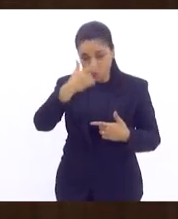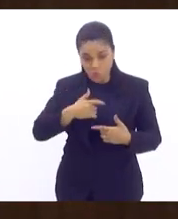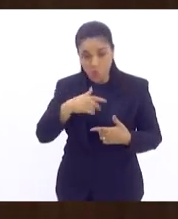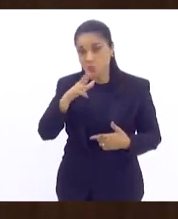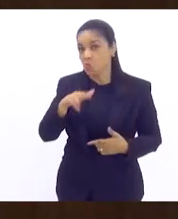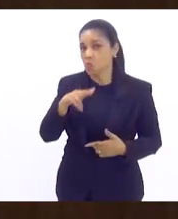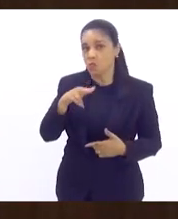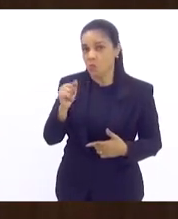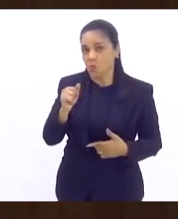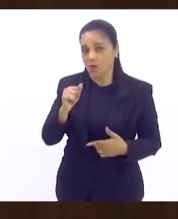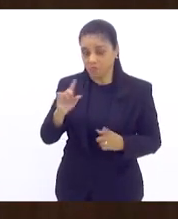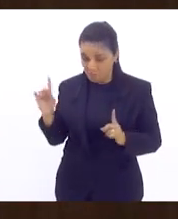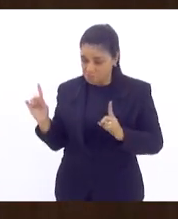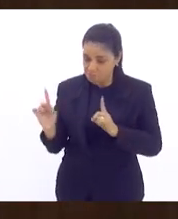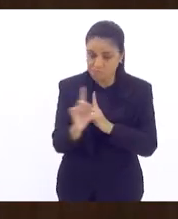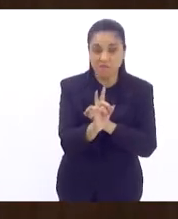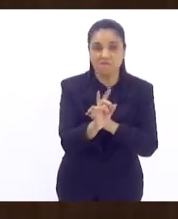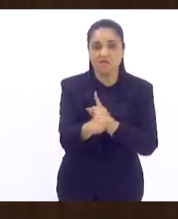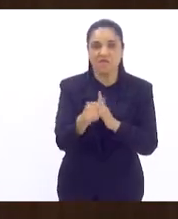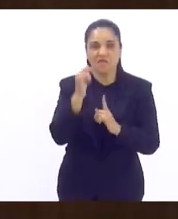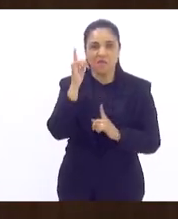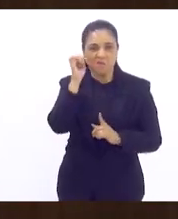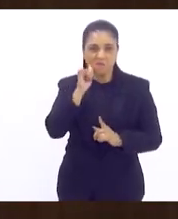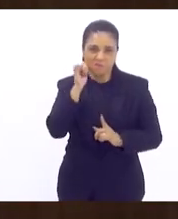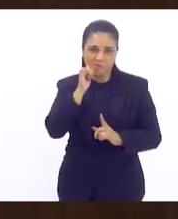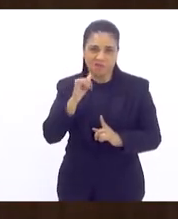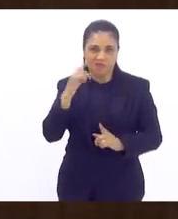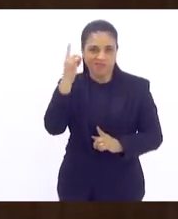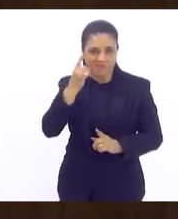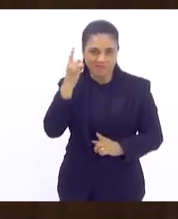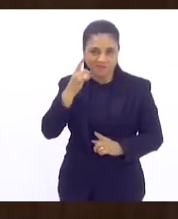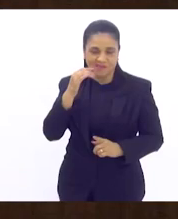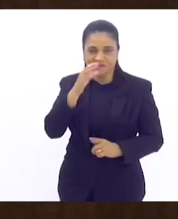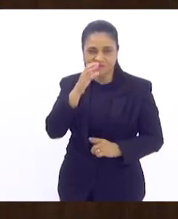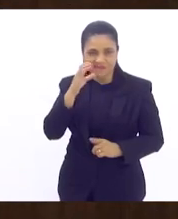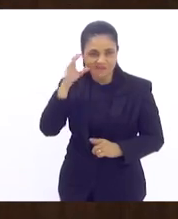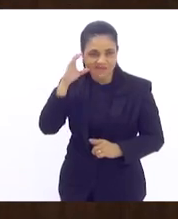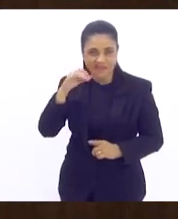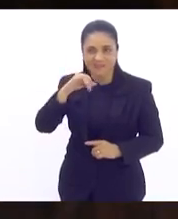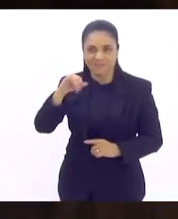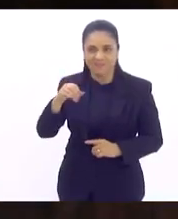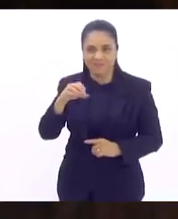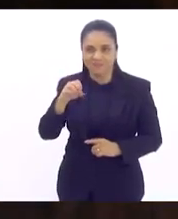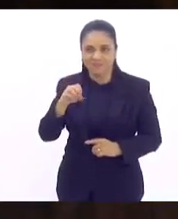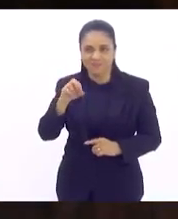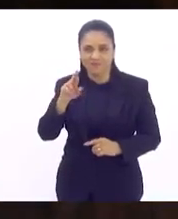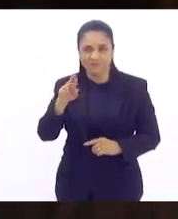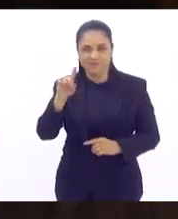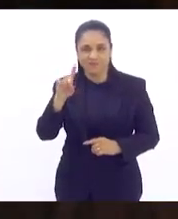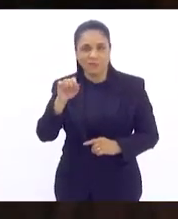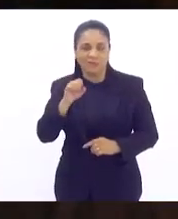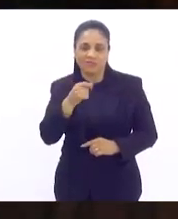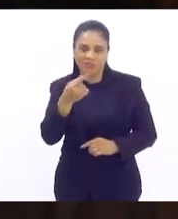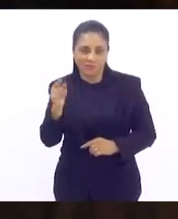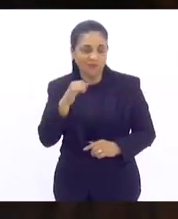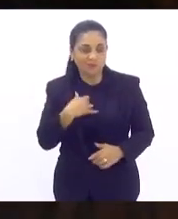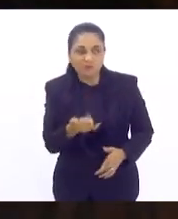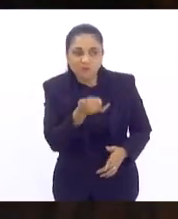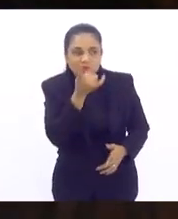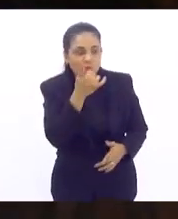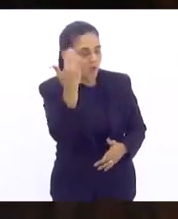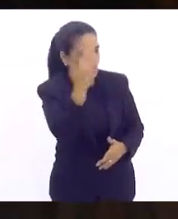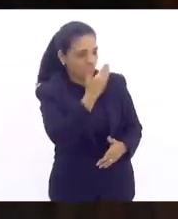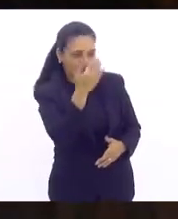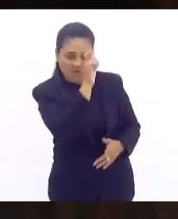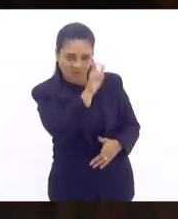de passar na frente da deputada Célia Jordão. Perdão, deputada Célia, eu não vi Vossa